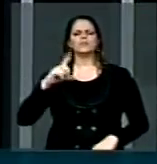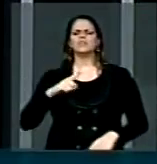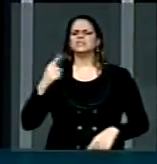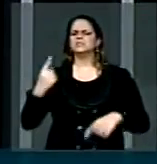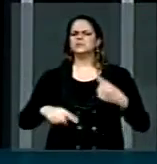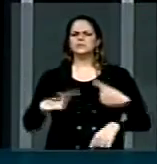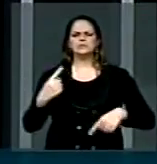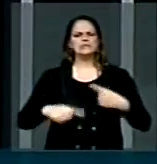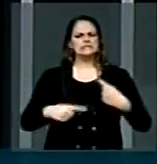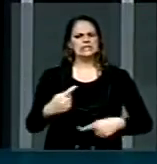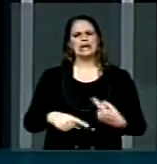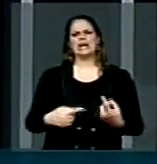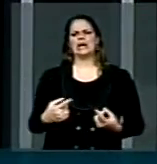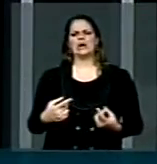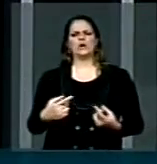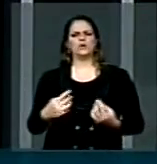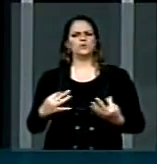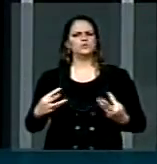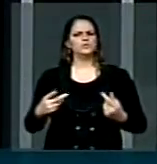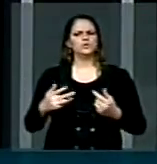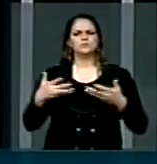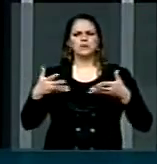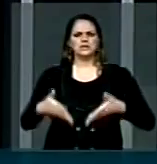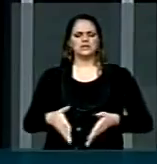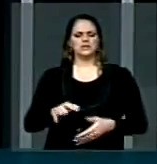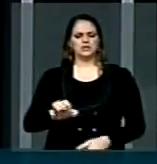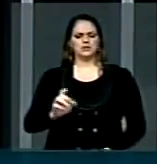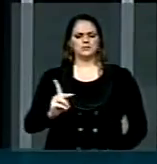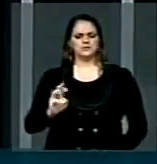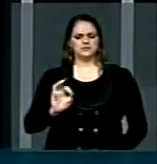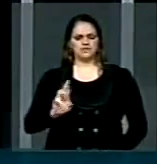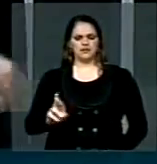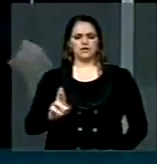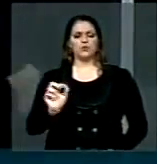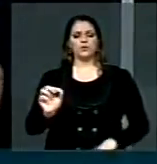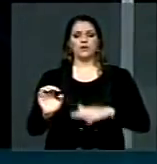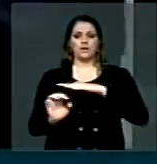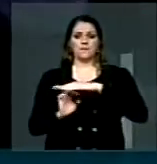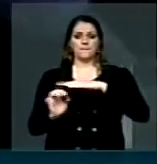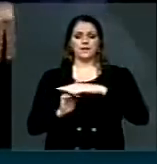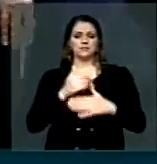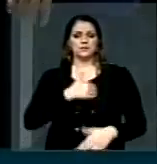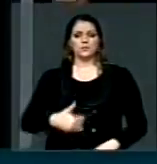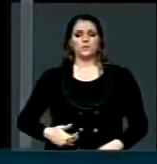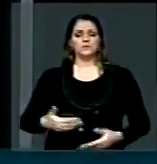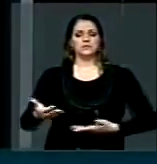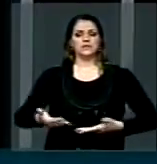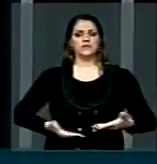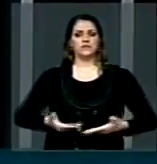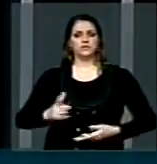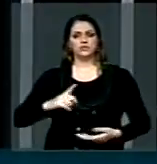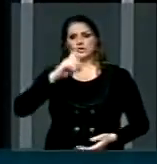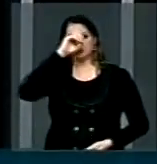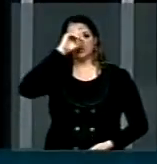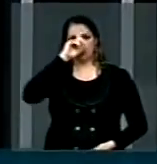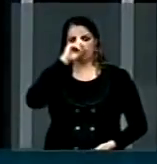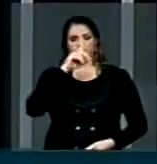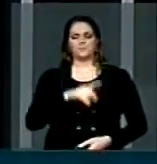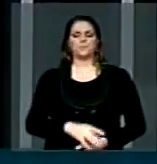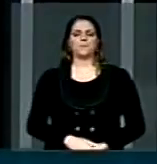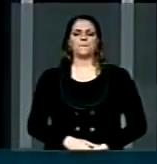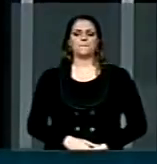inclusive com os movimentos, sobre o EBSER, a empresa pública de prestação de serviços hospitalares.